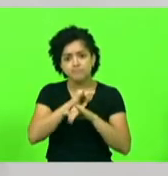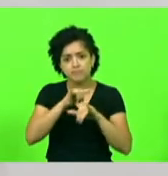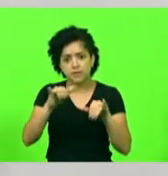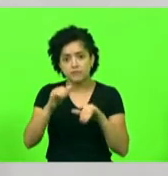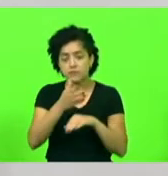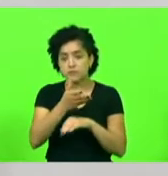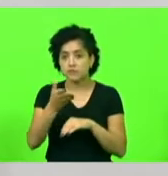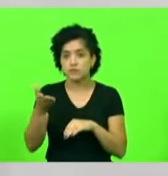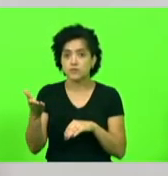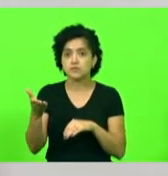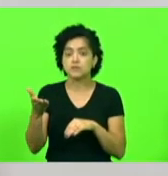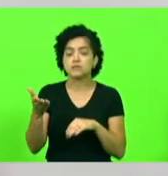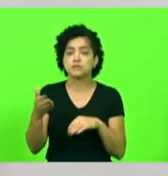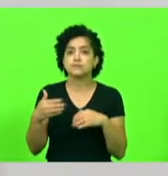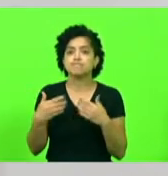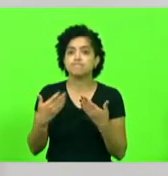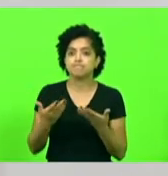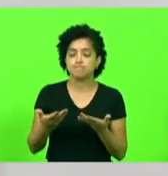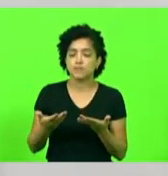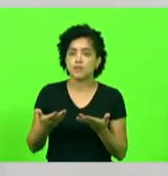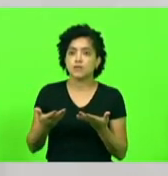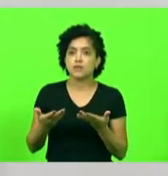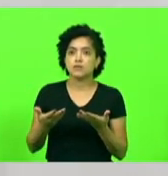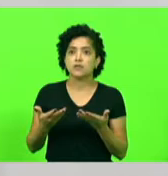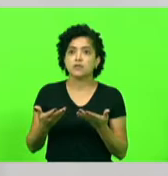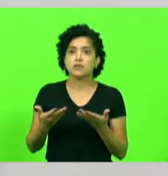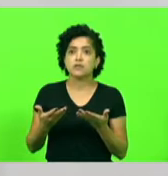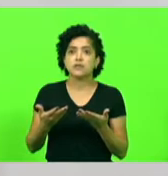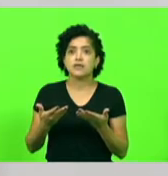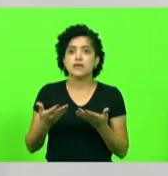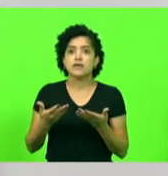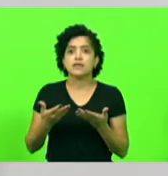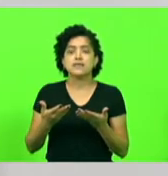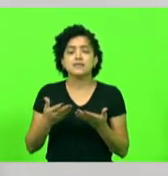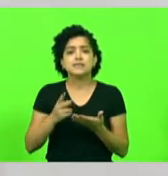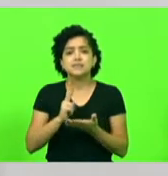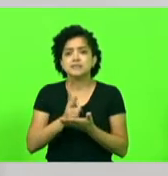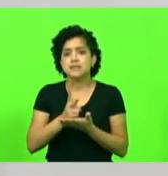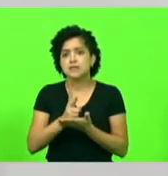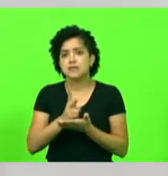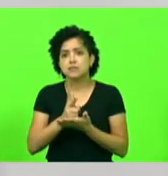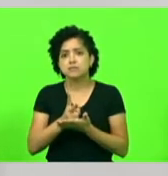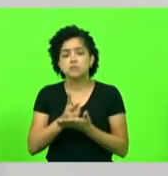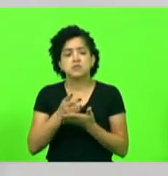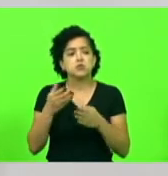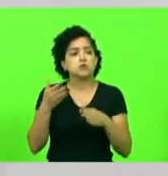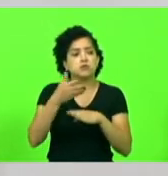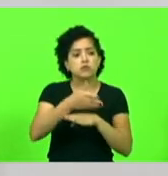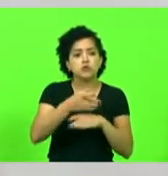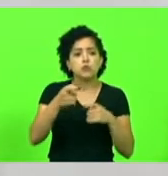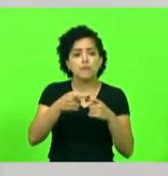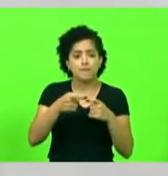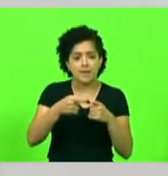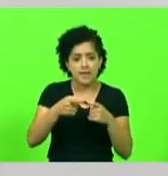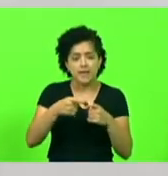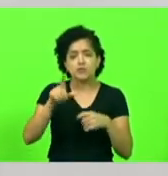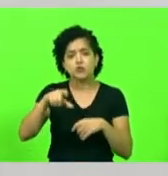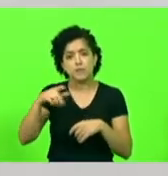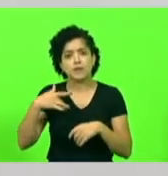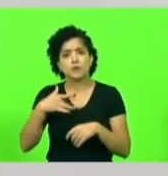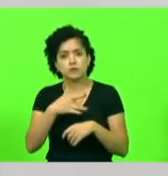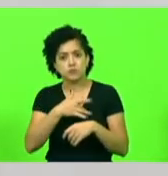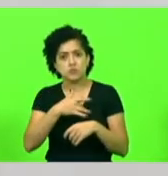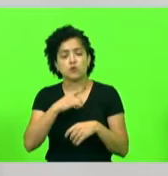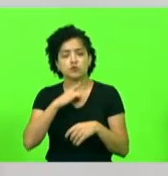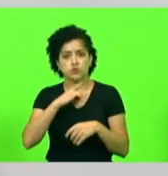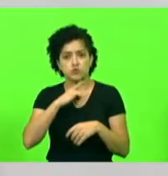e todas que em todas as vezes que eu me tratei, eu tenho plano de saúde, eu fui,